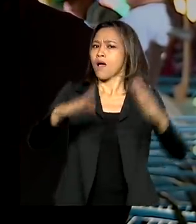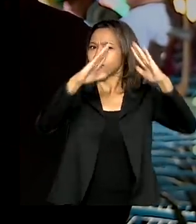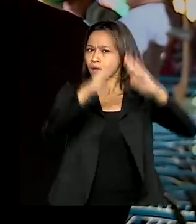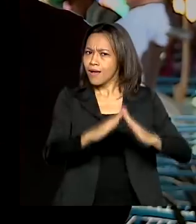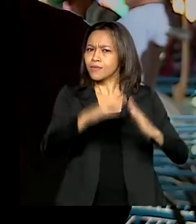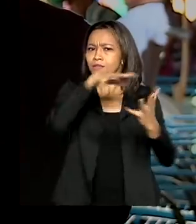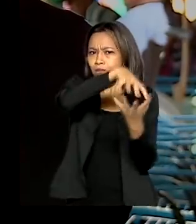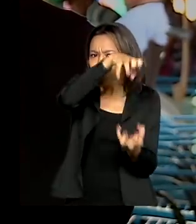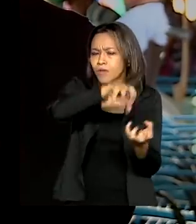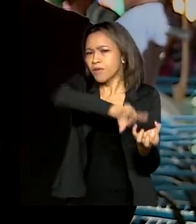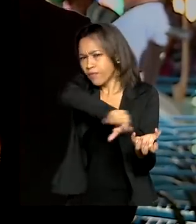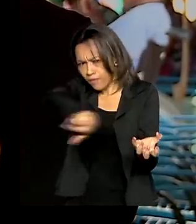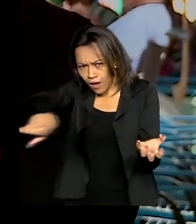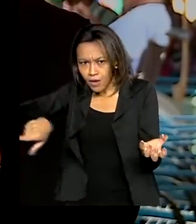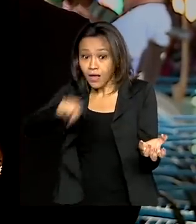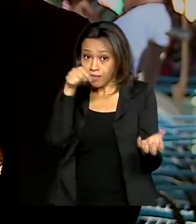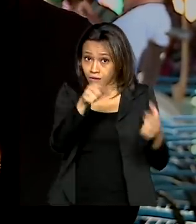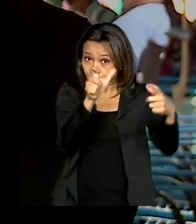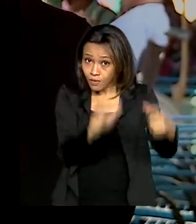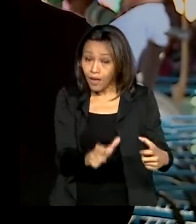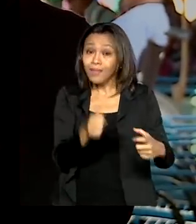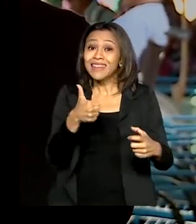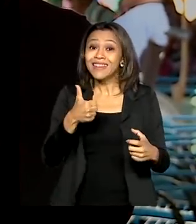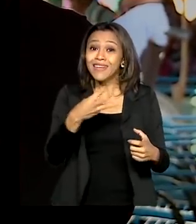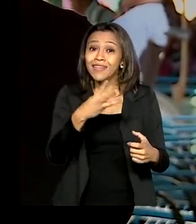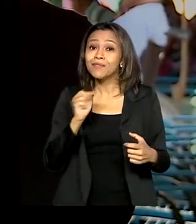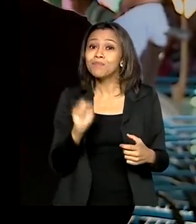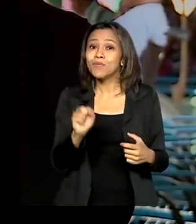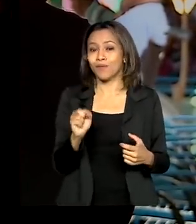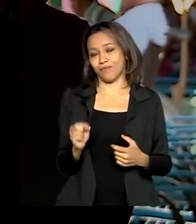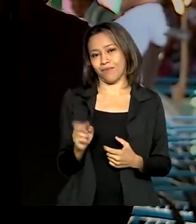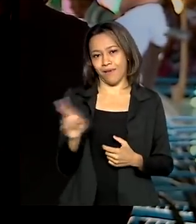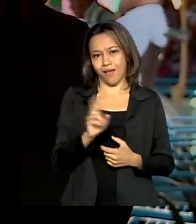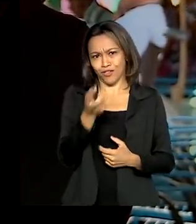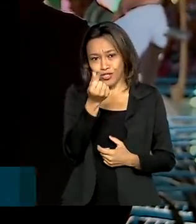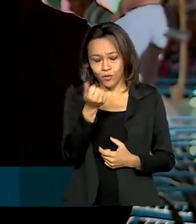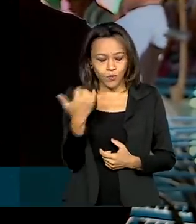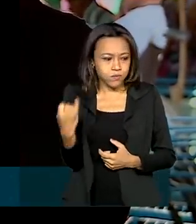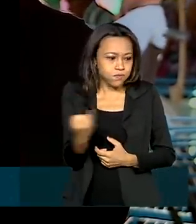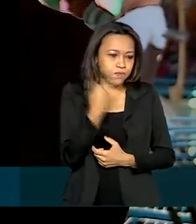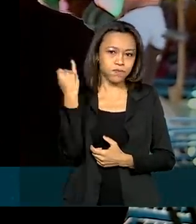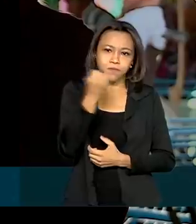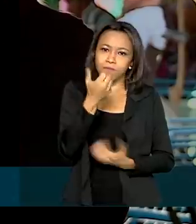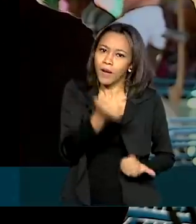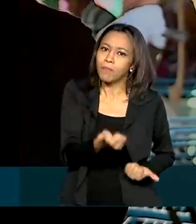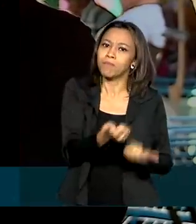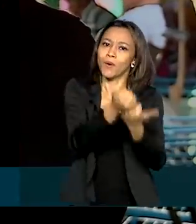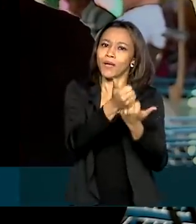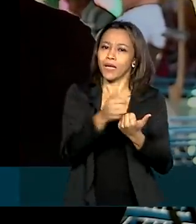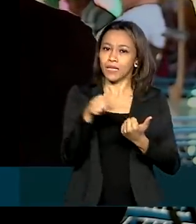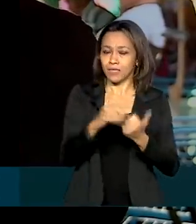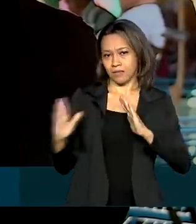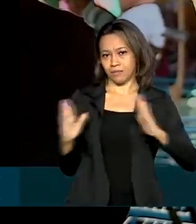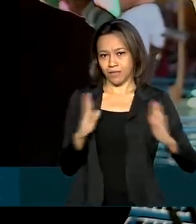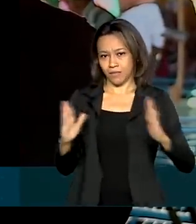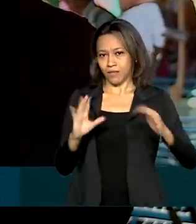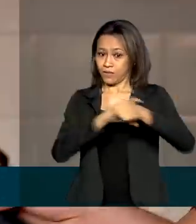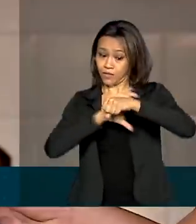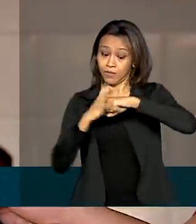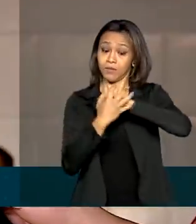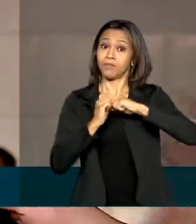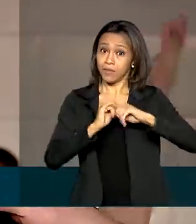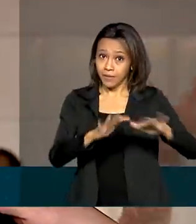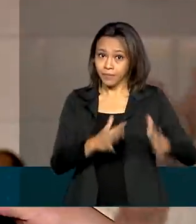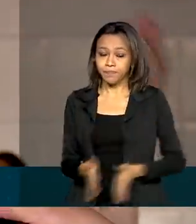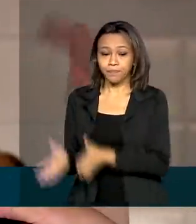casa de acolhimento, foram arrecadados mais de 13 mil reais. Dinheiro que foi fundamental para o enfrentamento da pandemia da Covid-19.